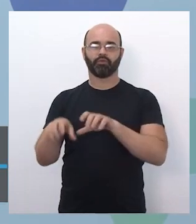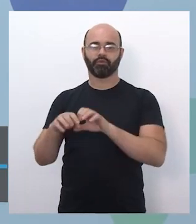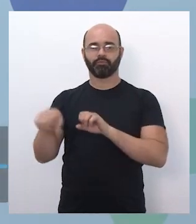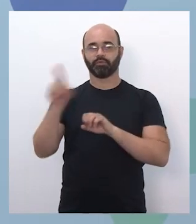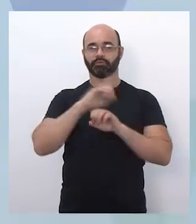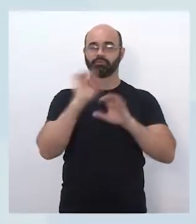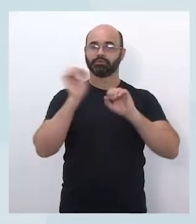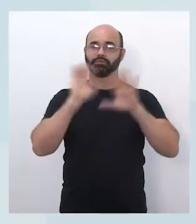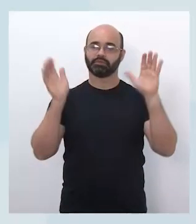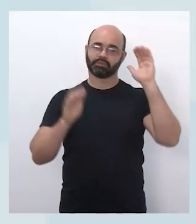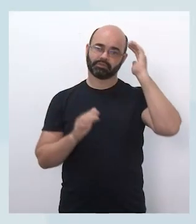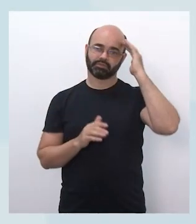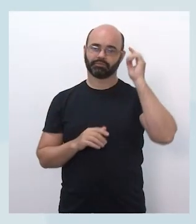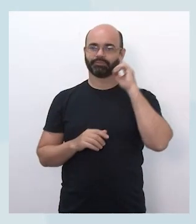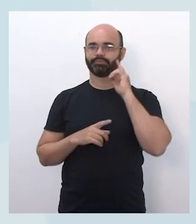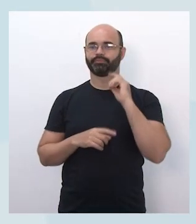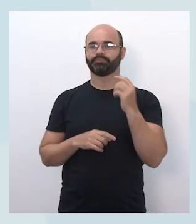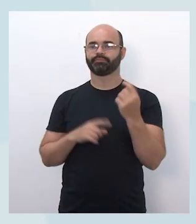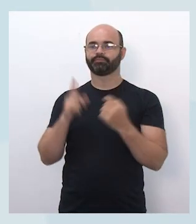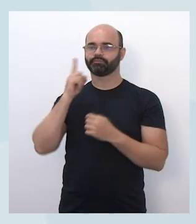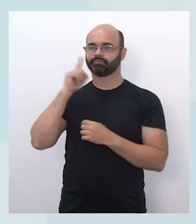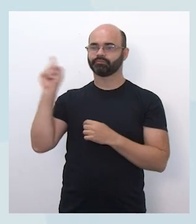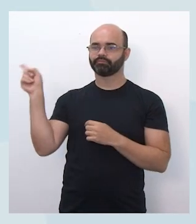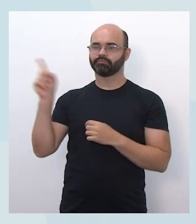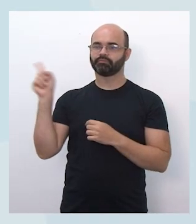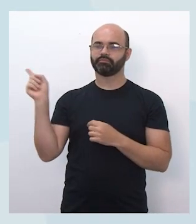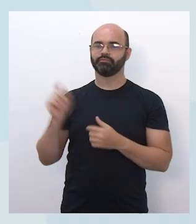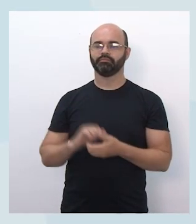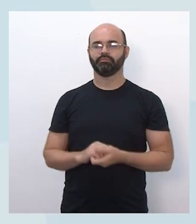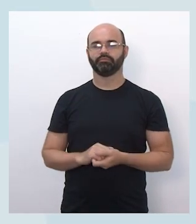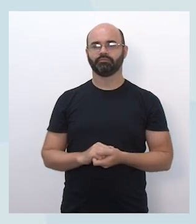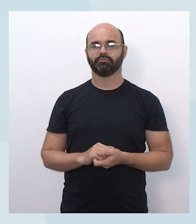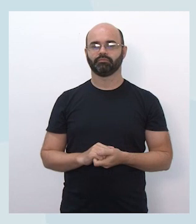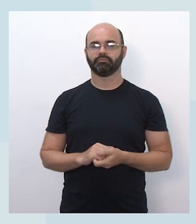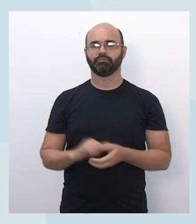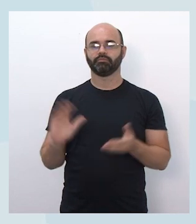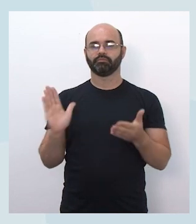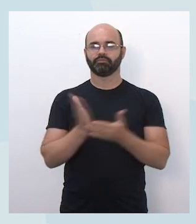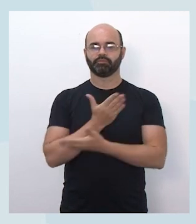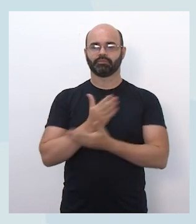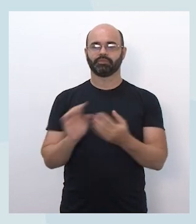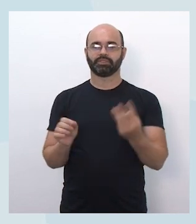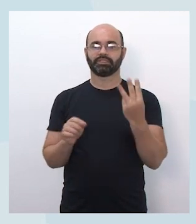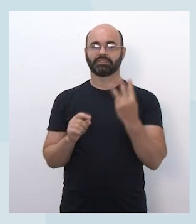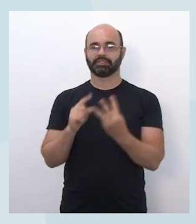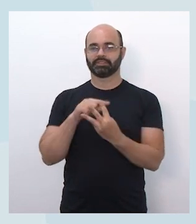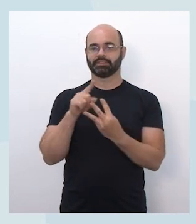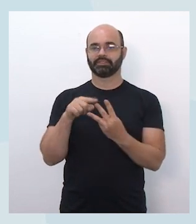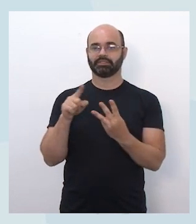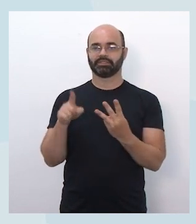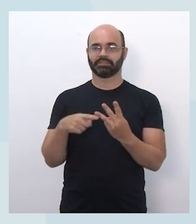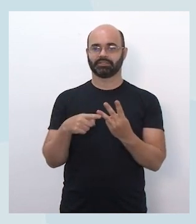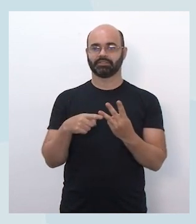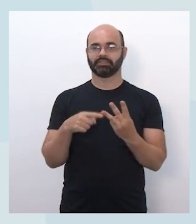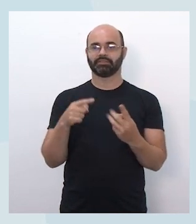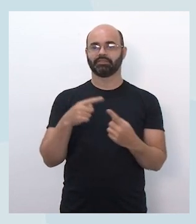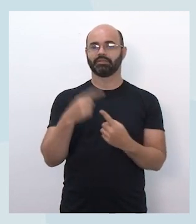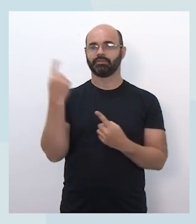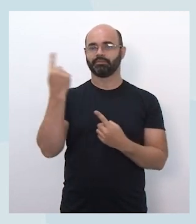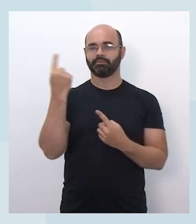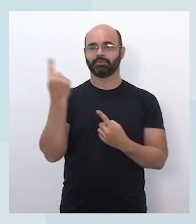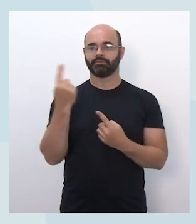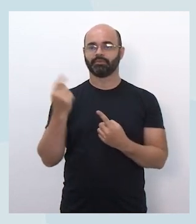vocês podem ver aí na nossa projeção, elas estão divididas basicamente em três grandes pilares. O primeiro pilar, o